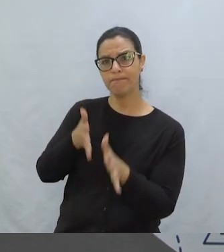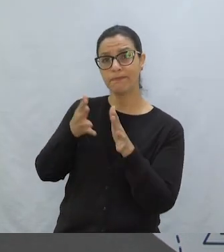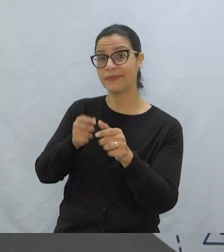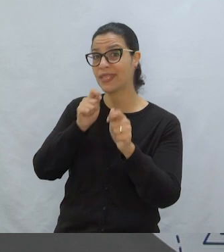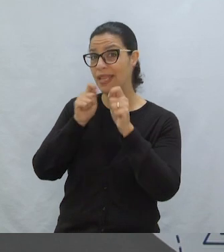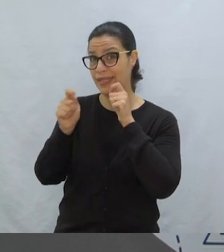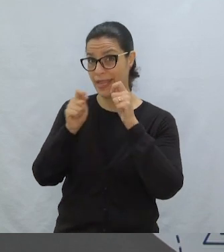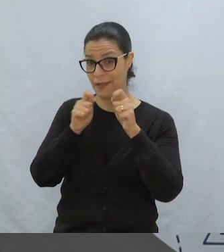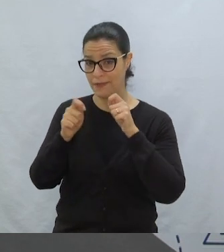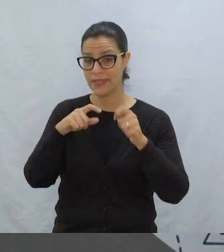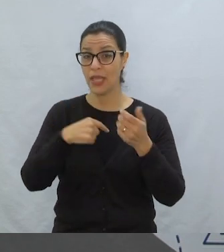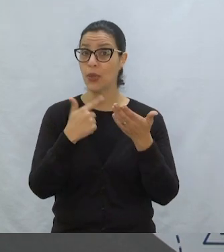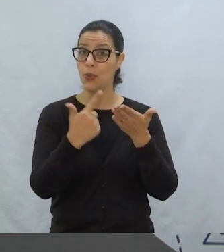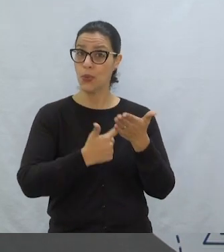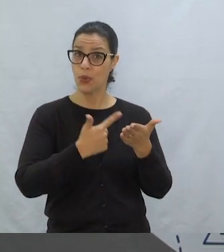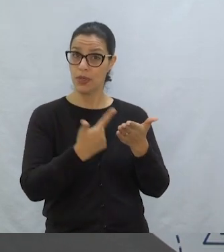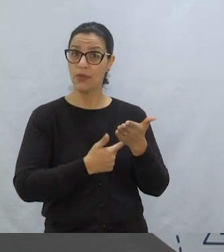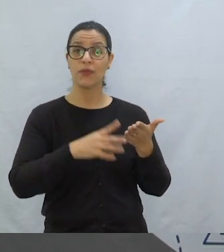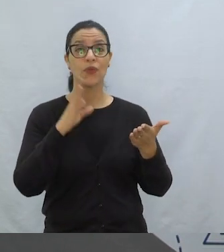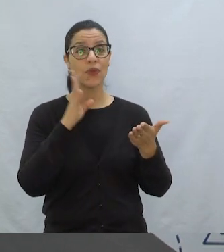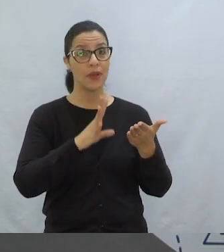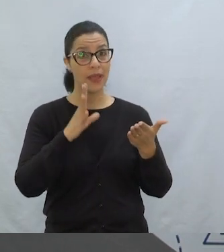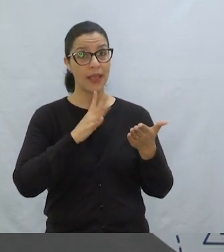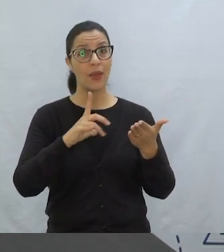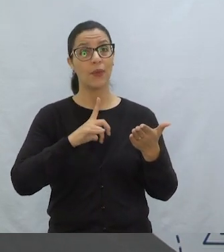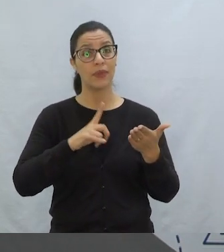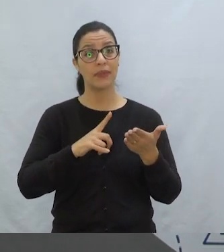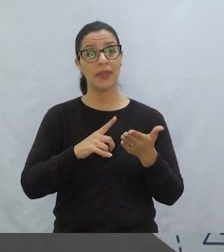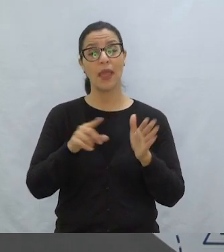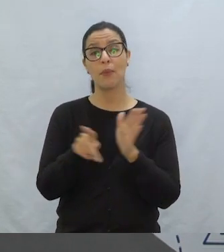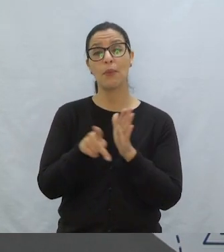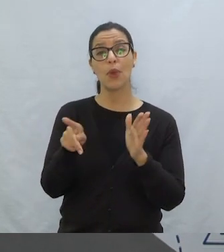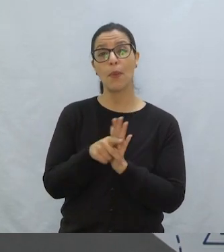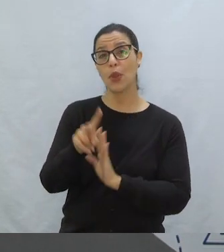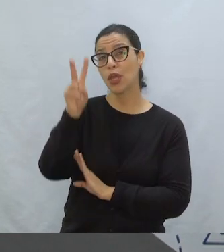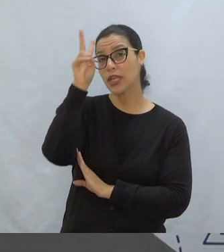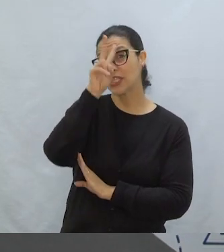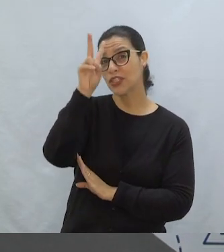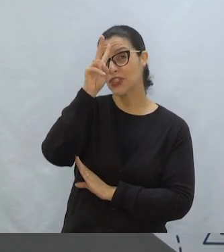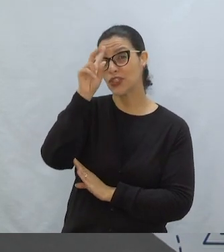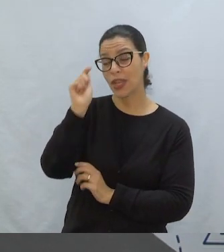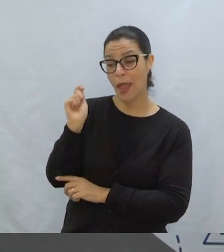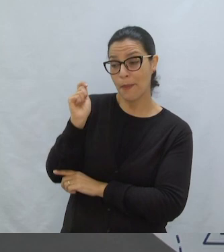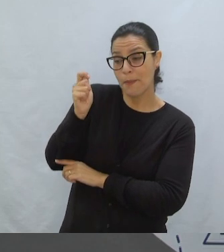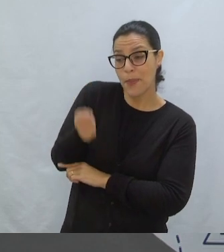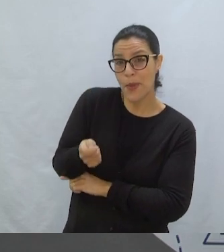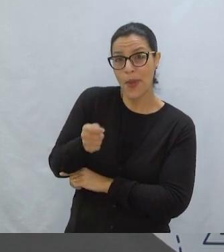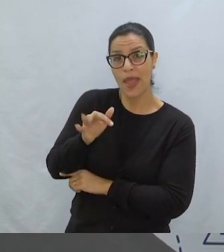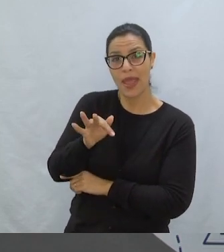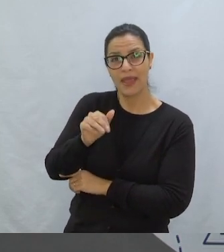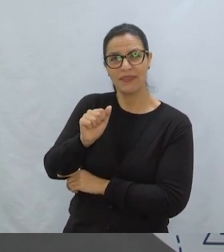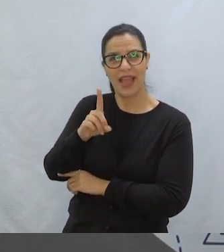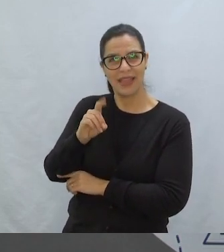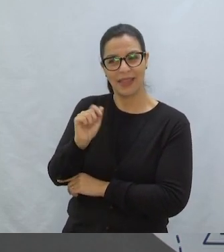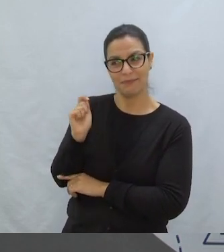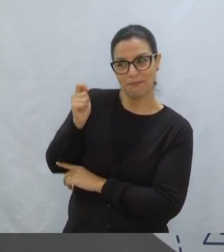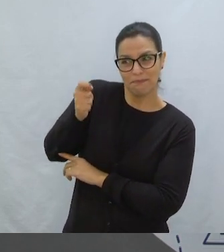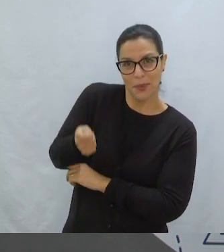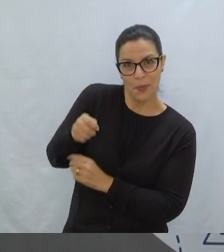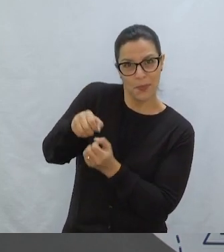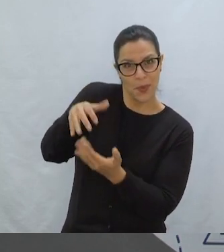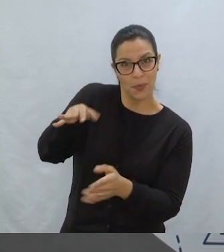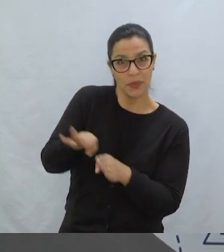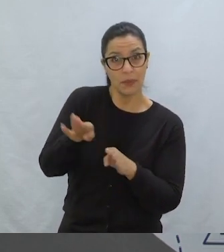entrevistas. E aí, tem um livro muito bacana Que tem entrevistas de contos de fada. E é por isso que a nossa equipe do